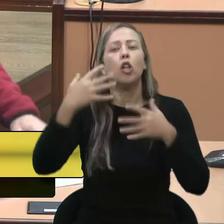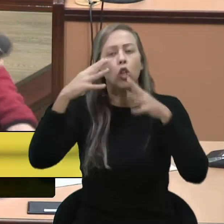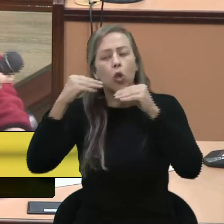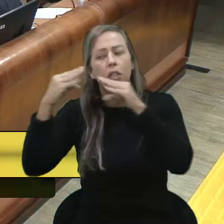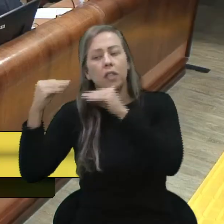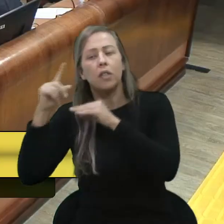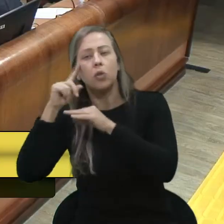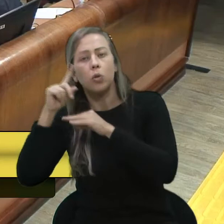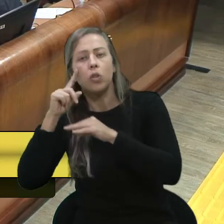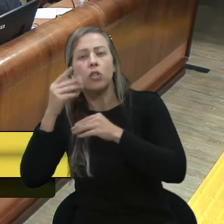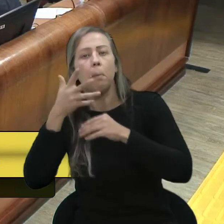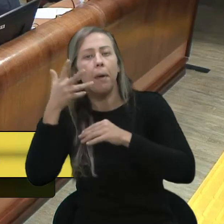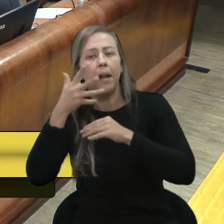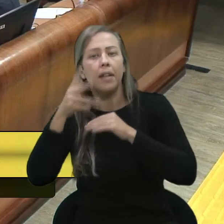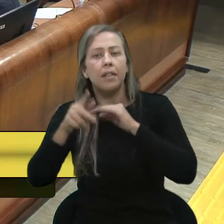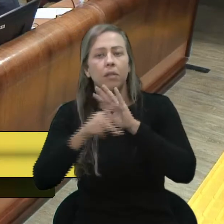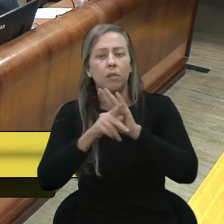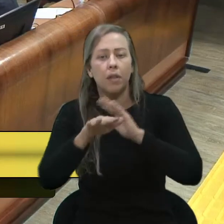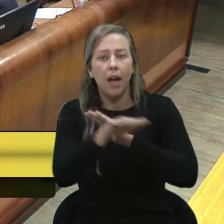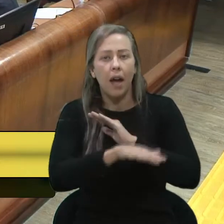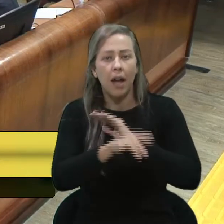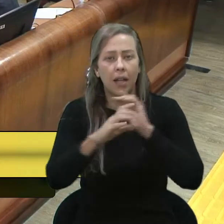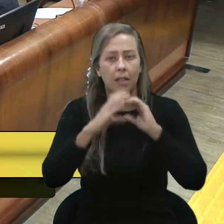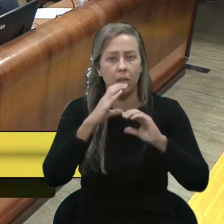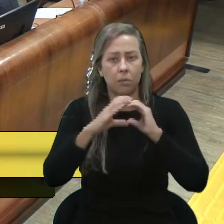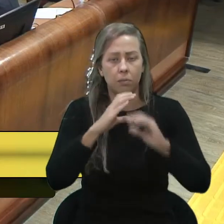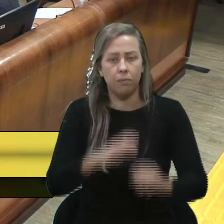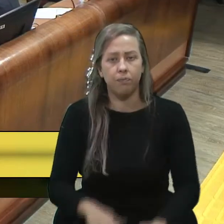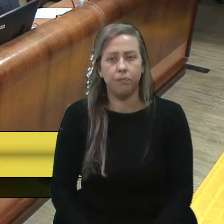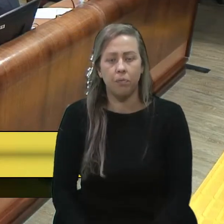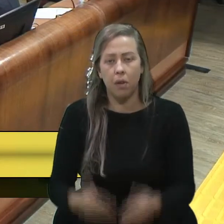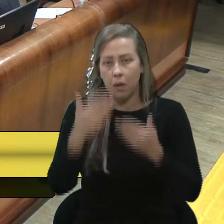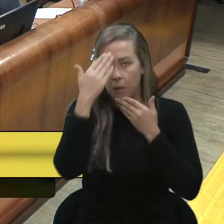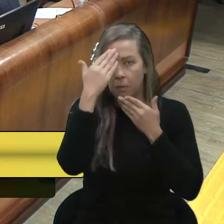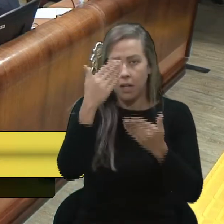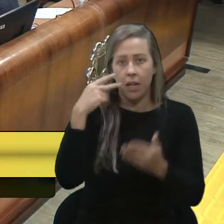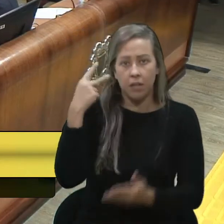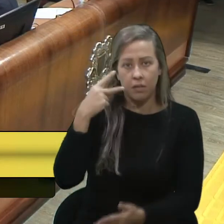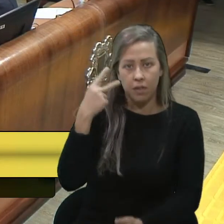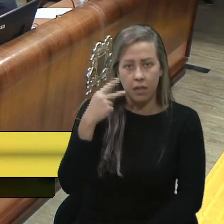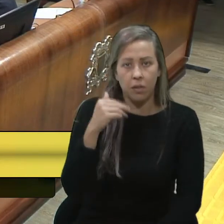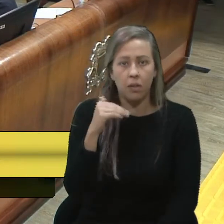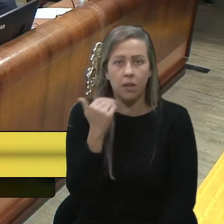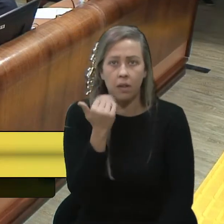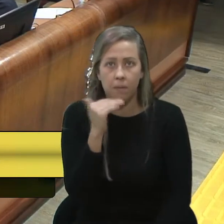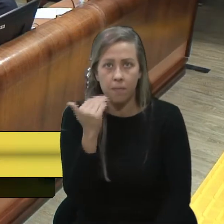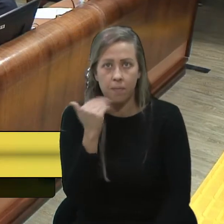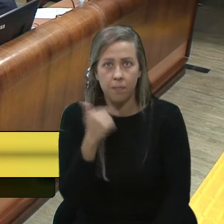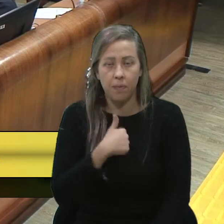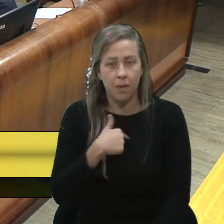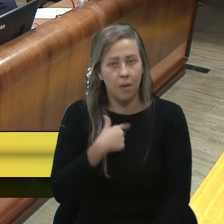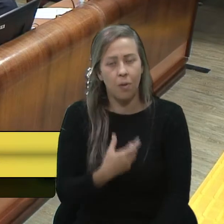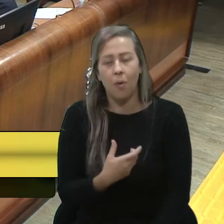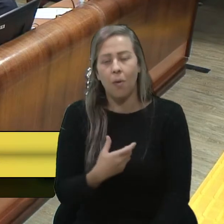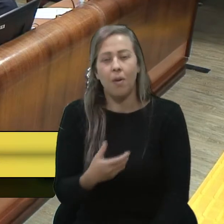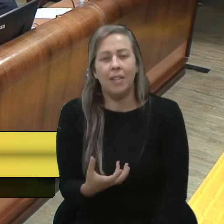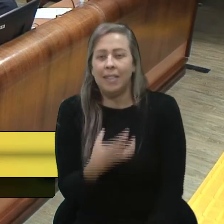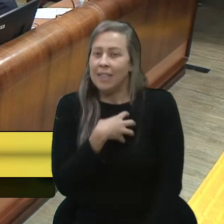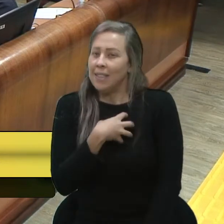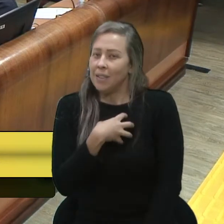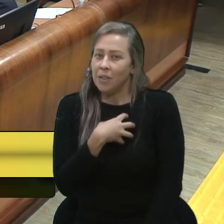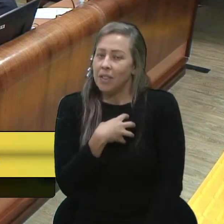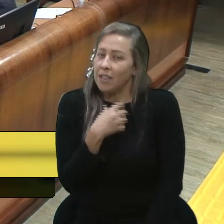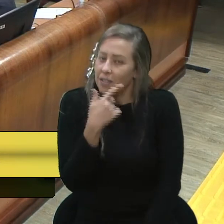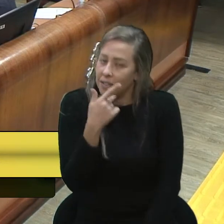Obrigada, vereador. Vereador Fiusa, depois eu sigo com o segundo assunto. Obrigado, vereadora Marisol. Sou suspeita em falar em comunicação, falar